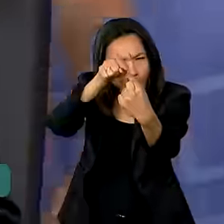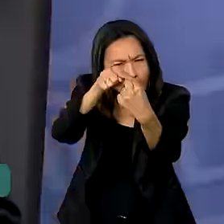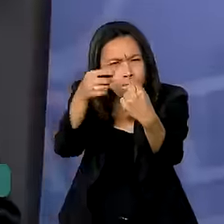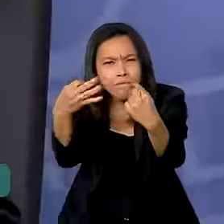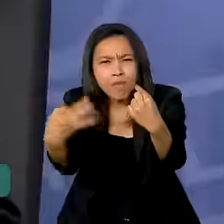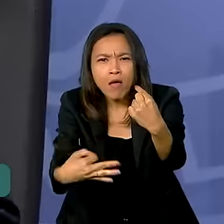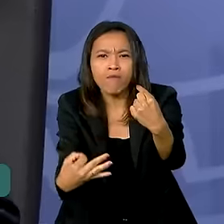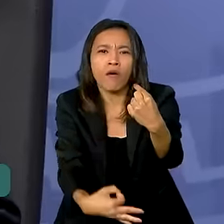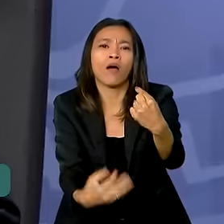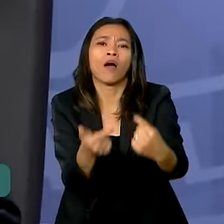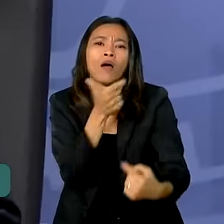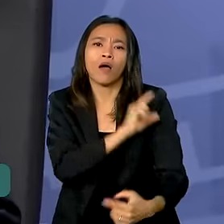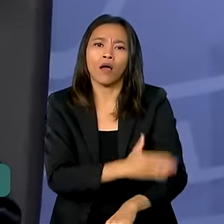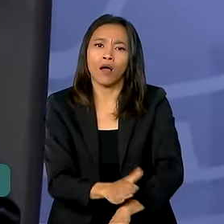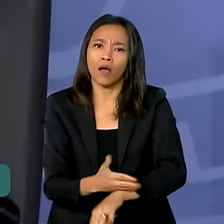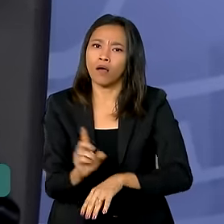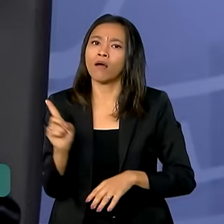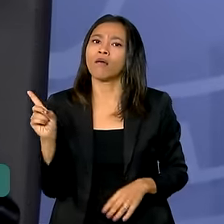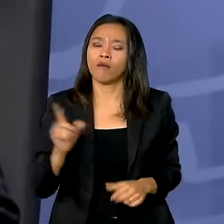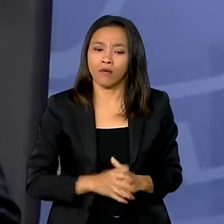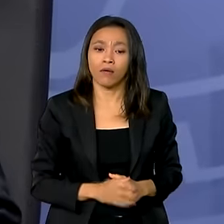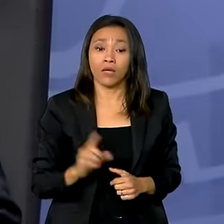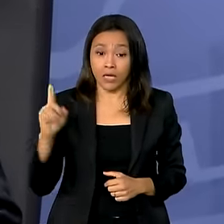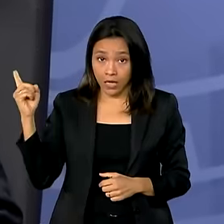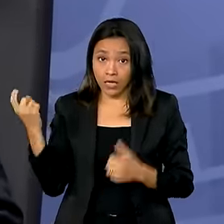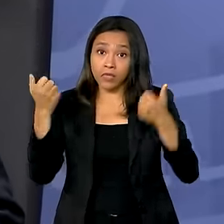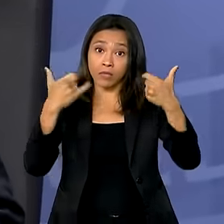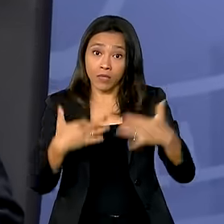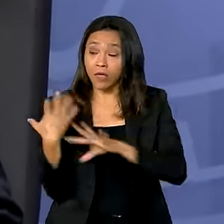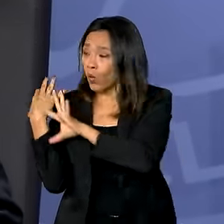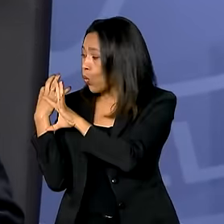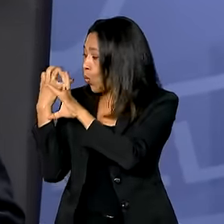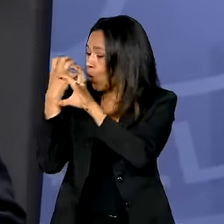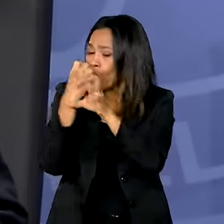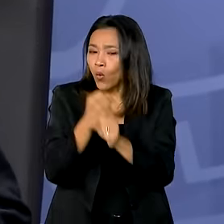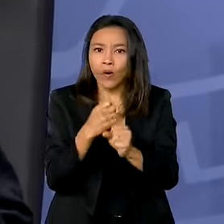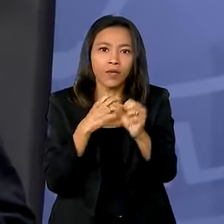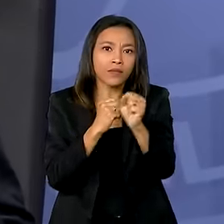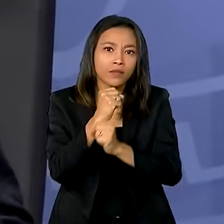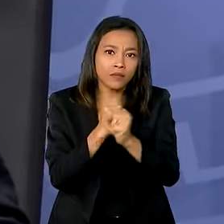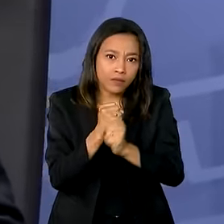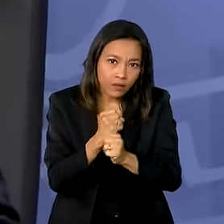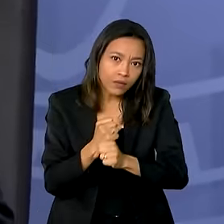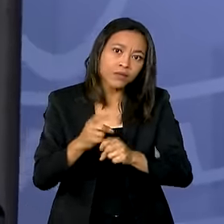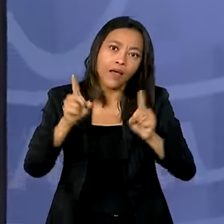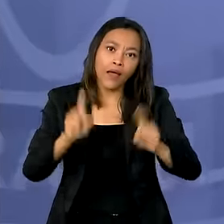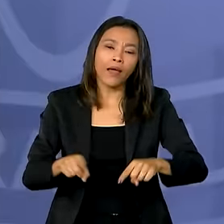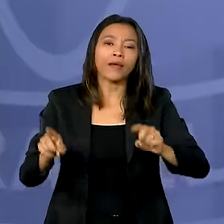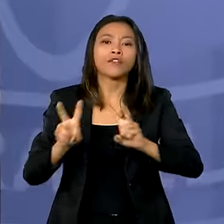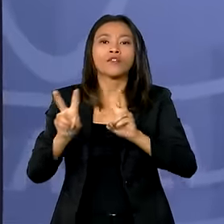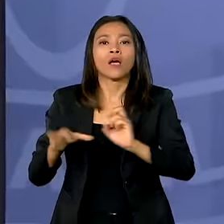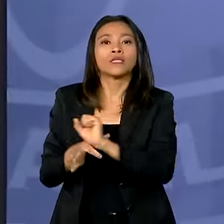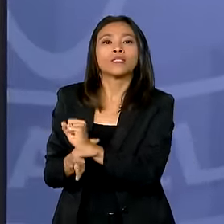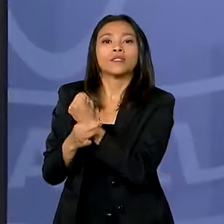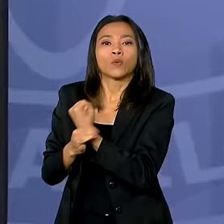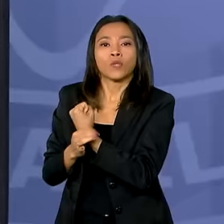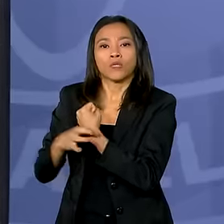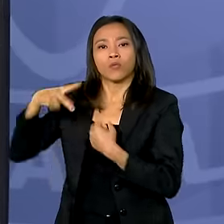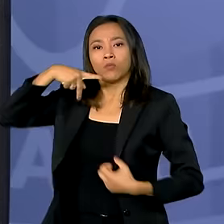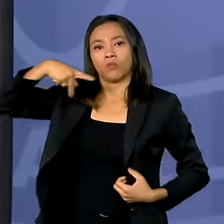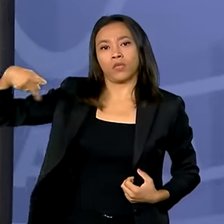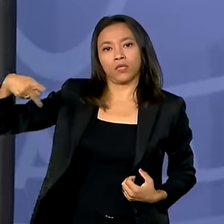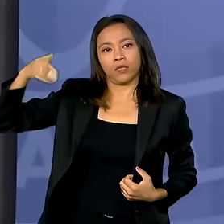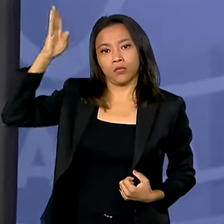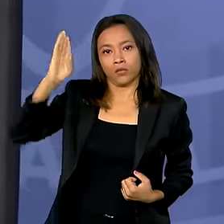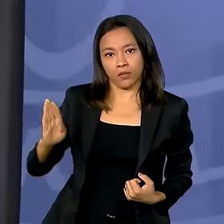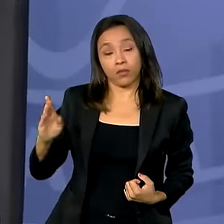nesses anos todos destaca-se a atividade de segurança presidencial, mas nós queríamos também apresentar